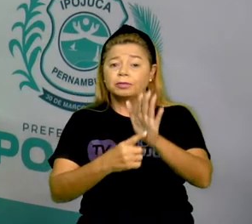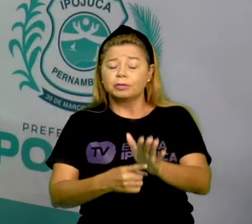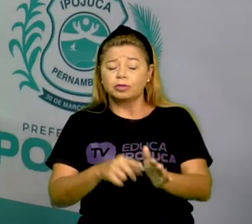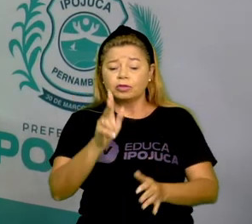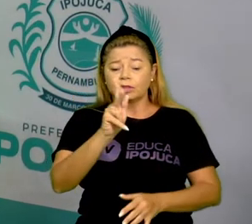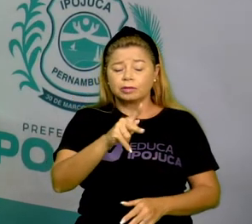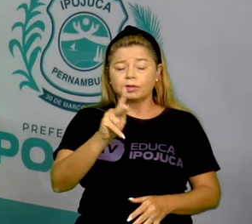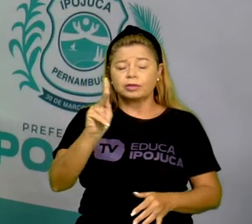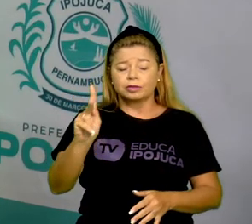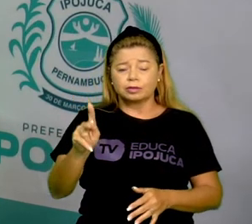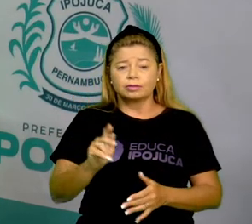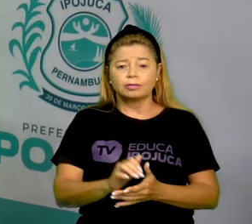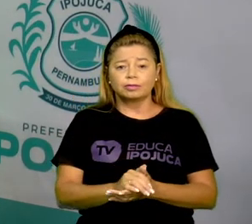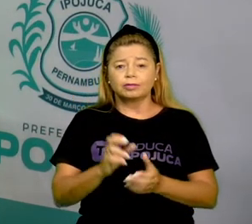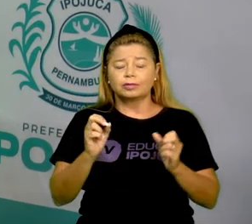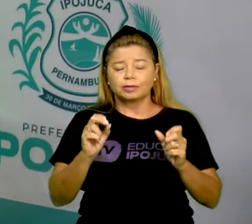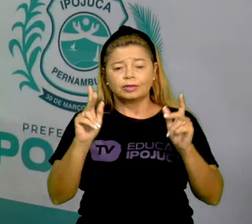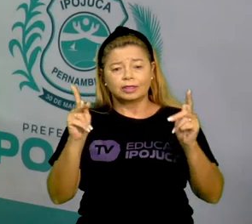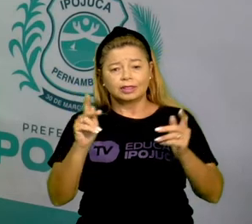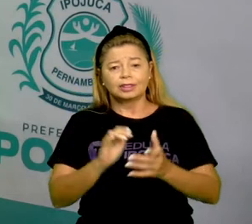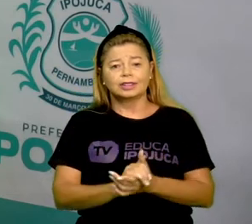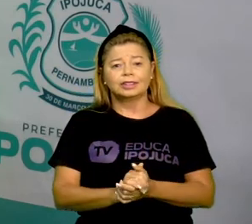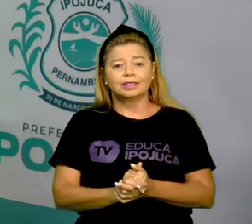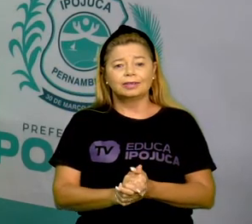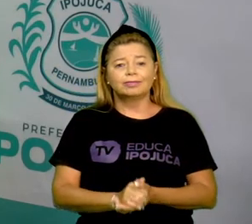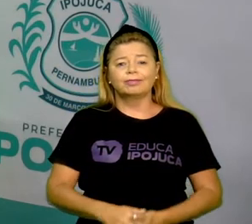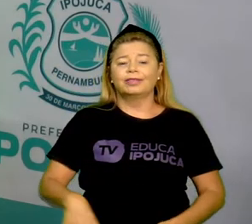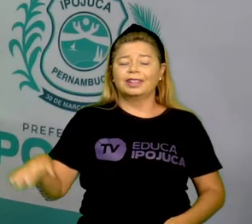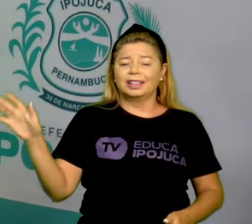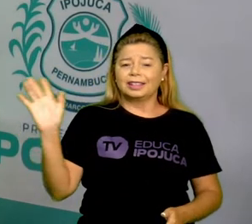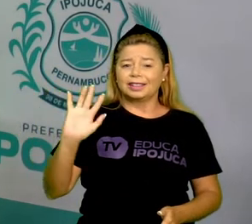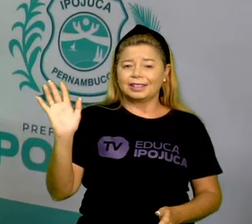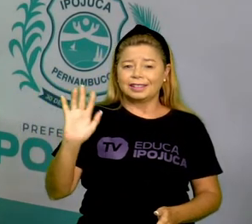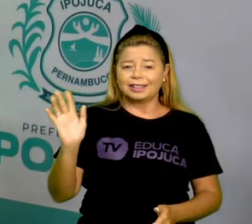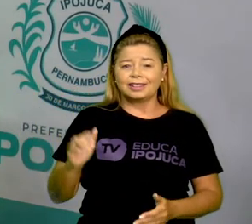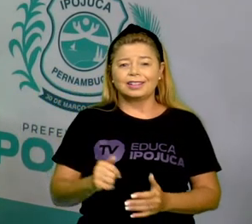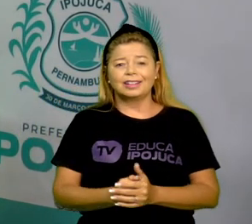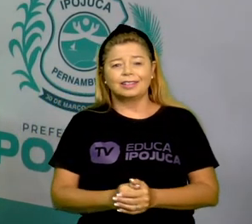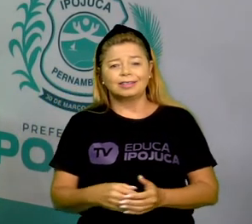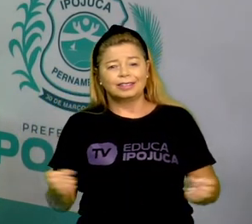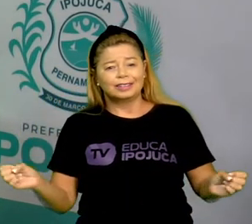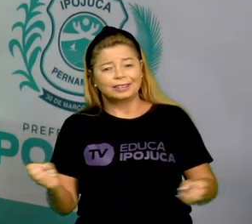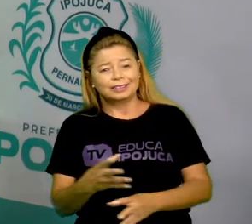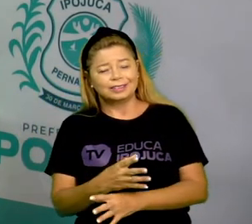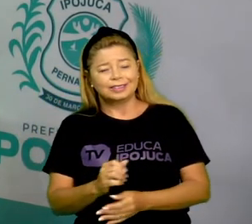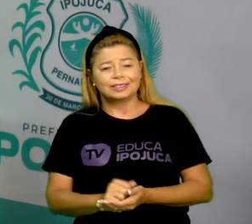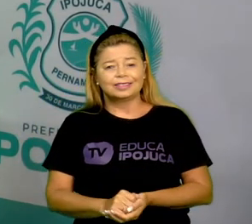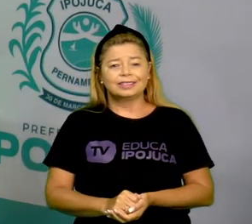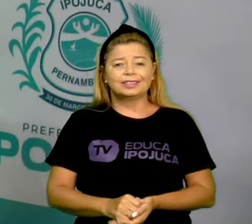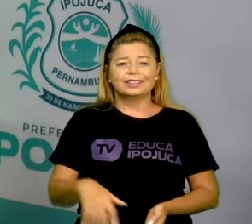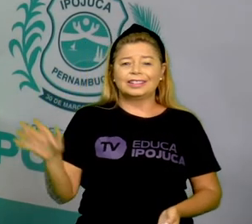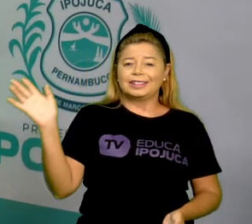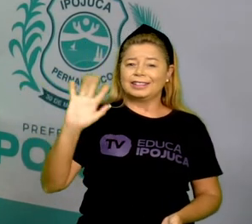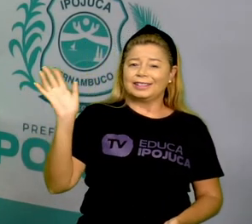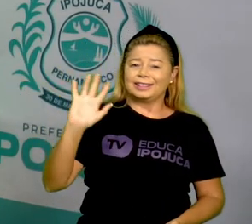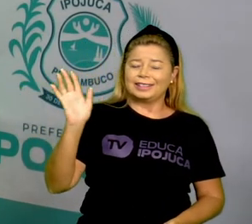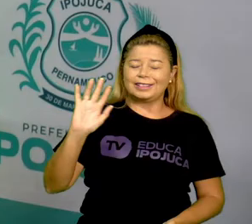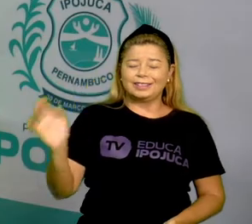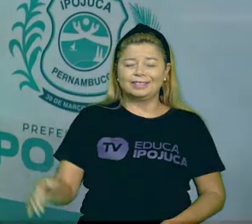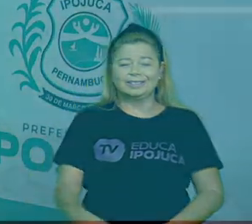olhadinha. Está certo? Tchau, gente. A aula concluímos essa aula. Com alegria. Até mais.